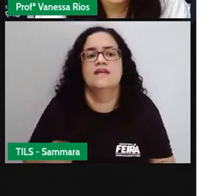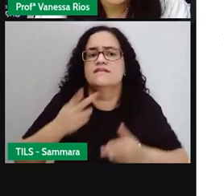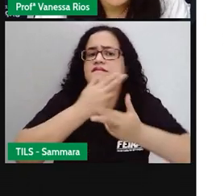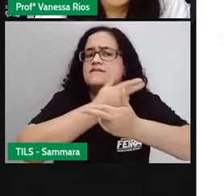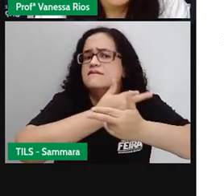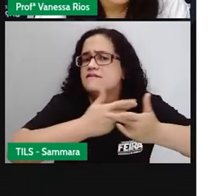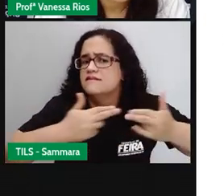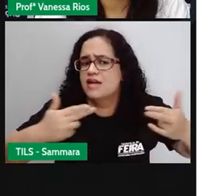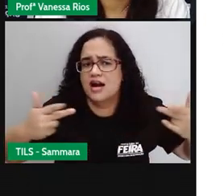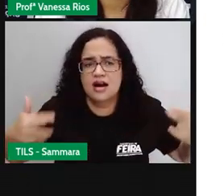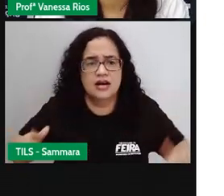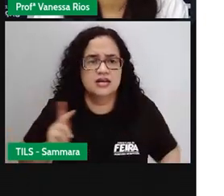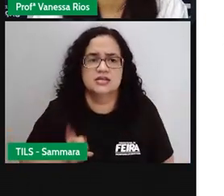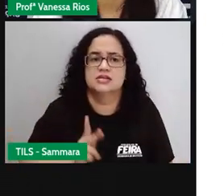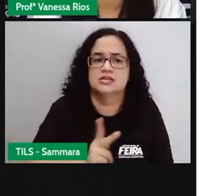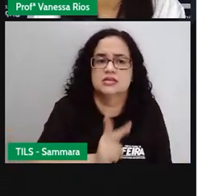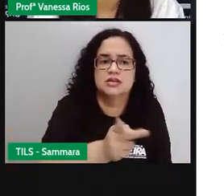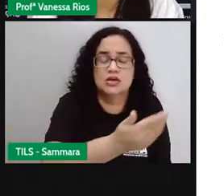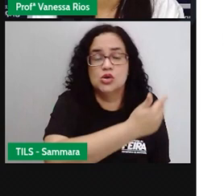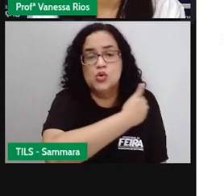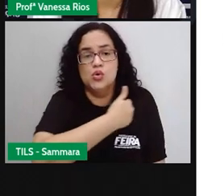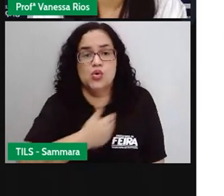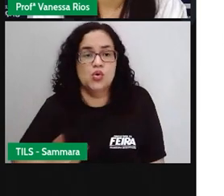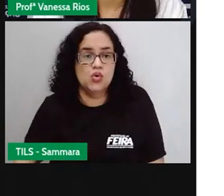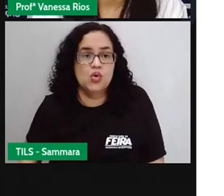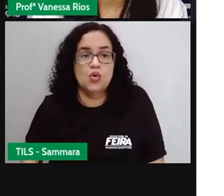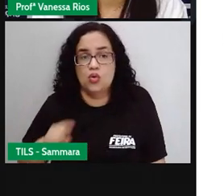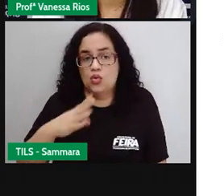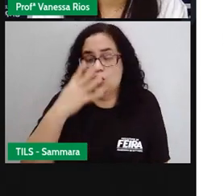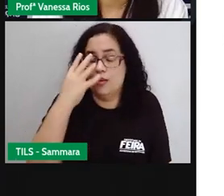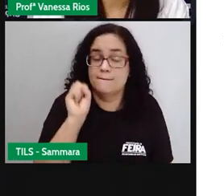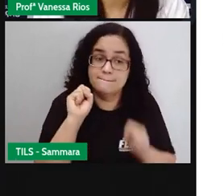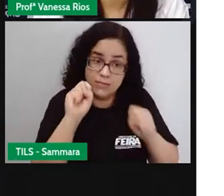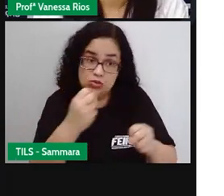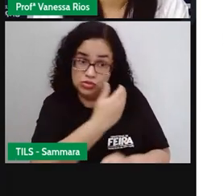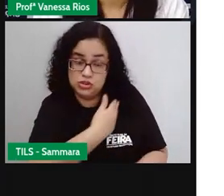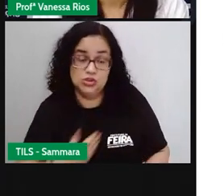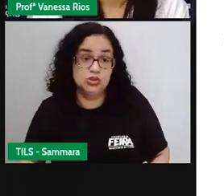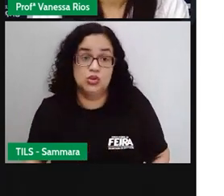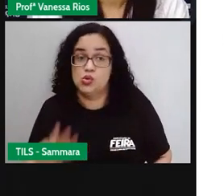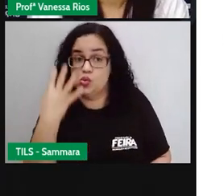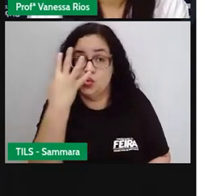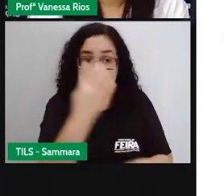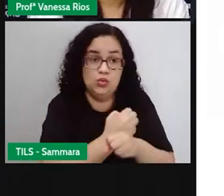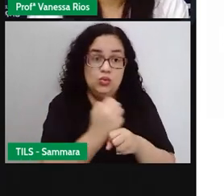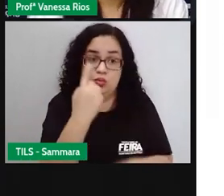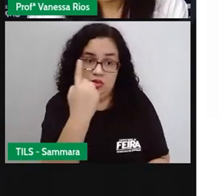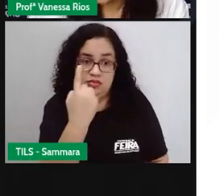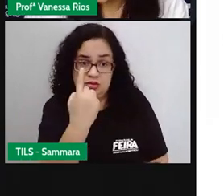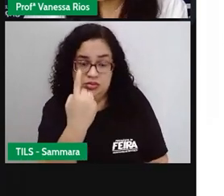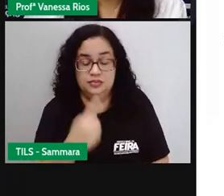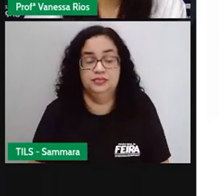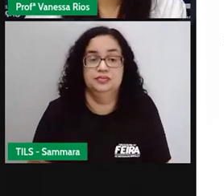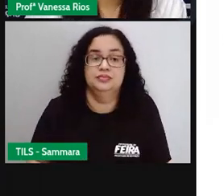várias vezes seguidas. O governador só pode tentar reeleição uma vez.